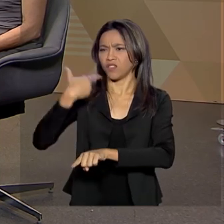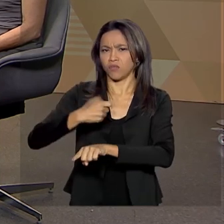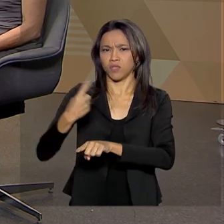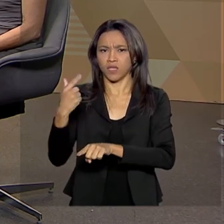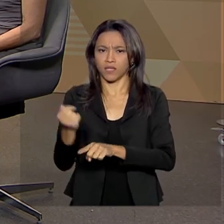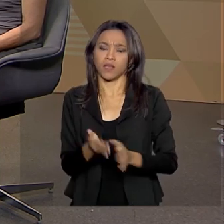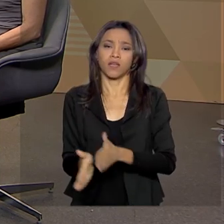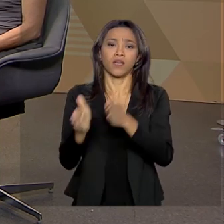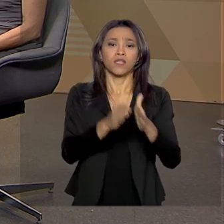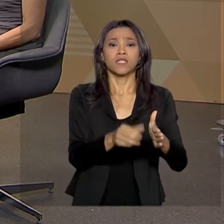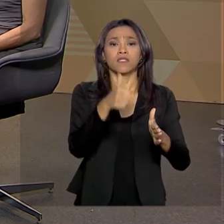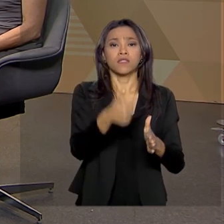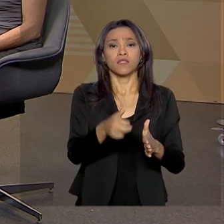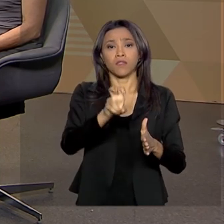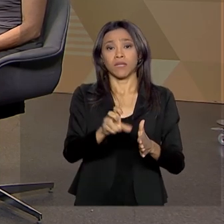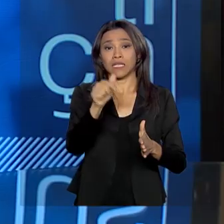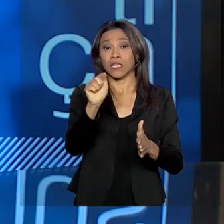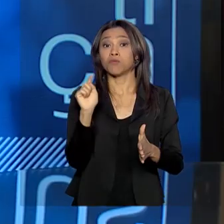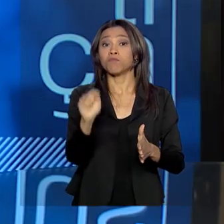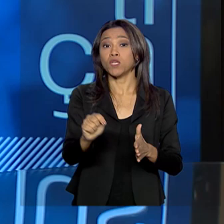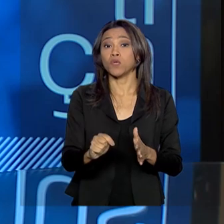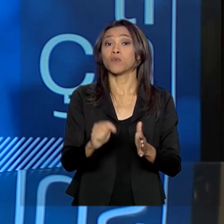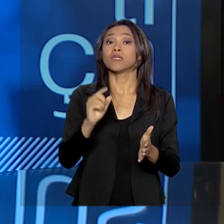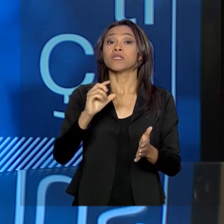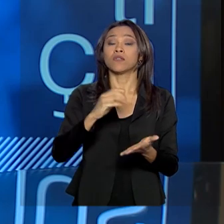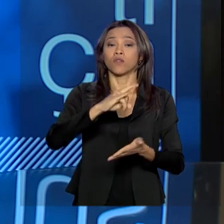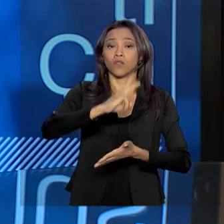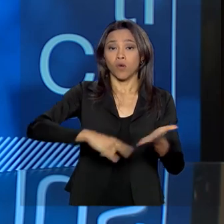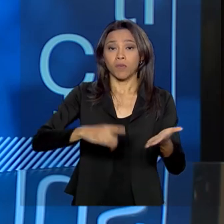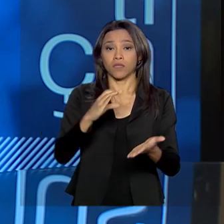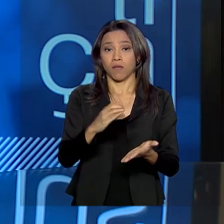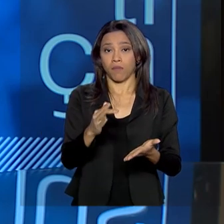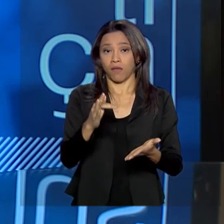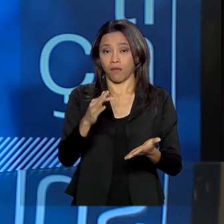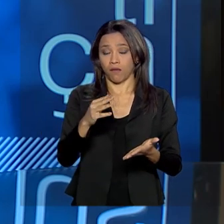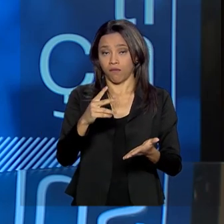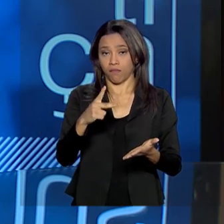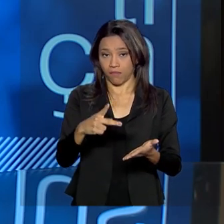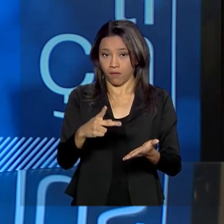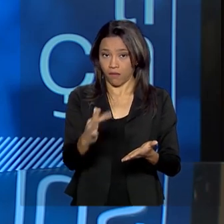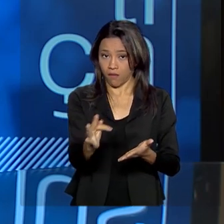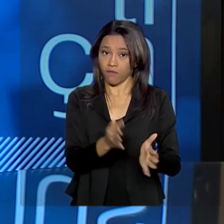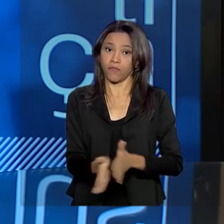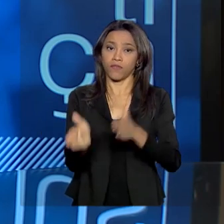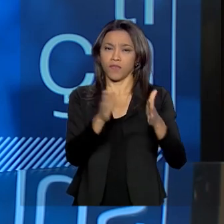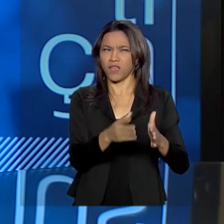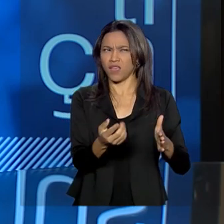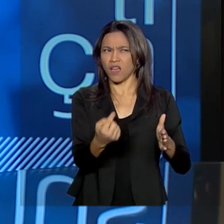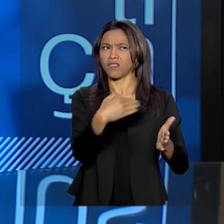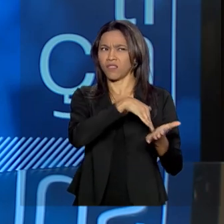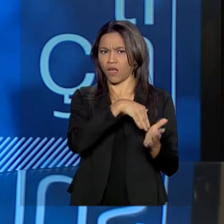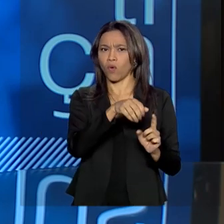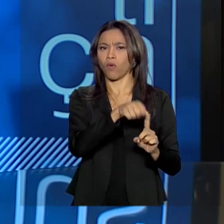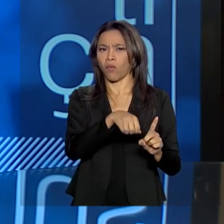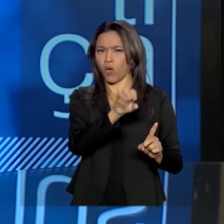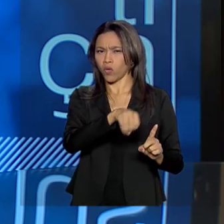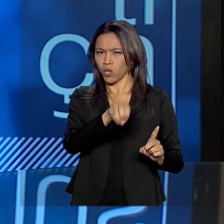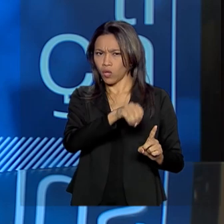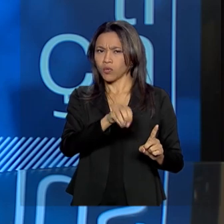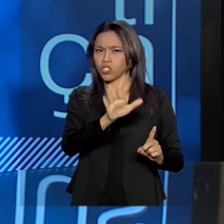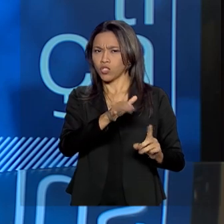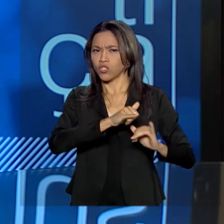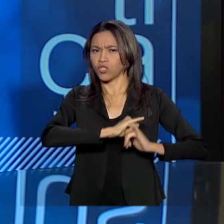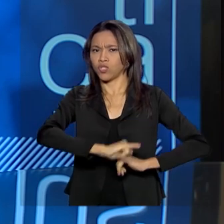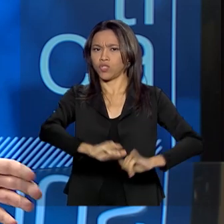157 mil CPFs e desde 2017 até outubro, quando a Casa Civil divulgou os dados,